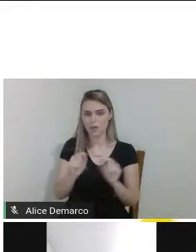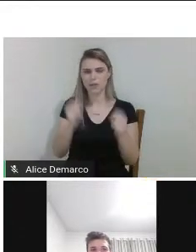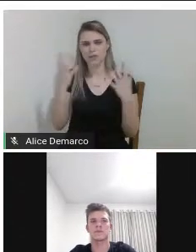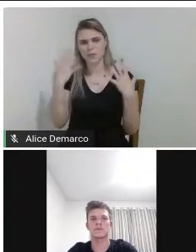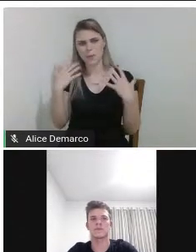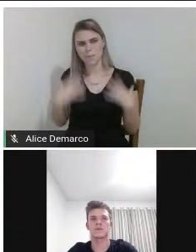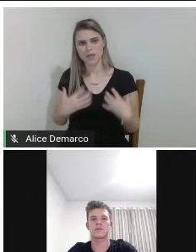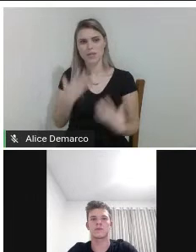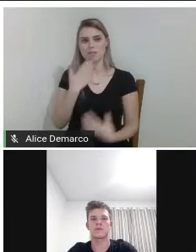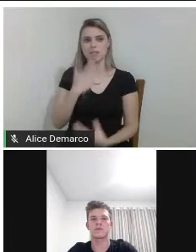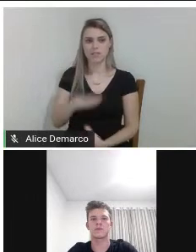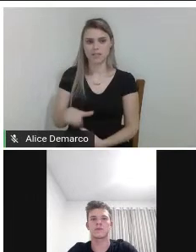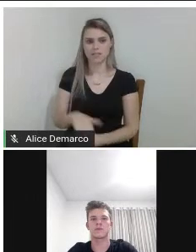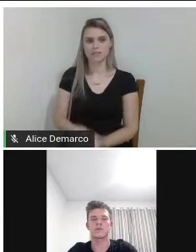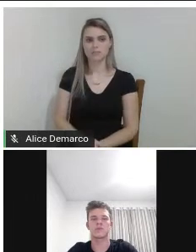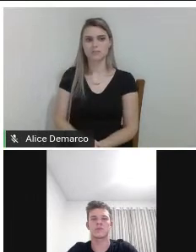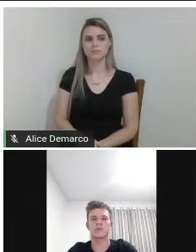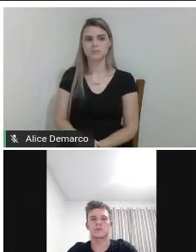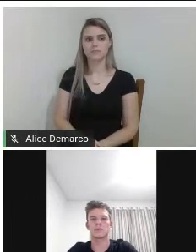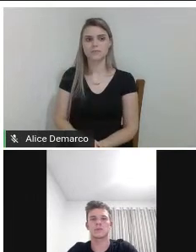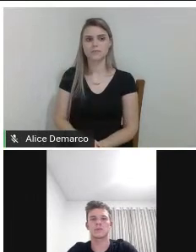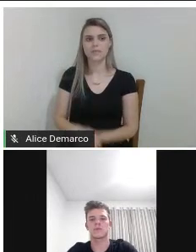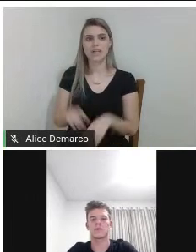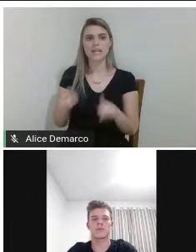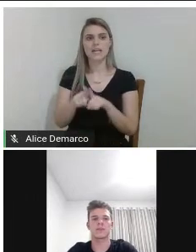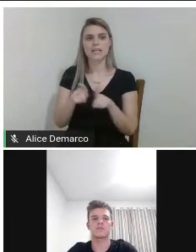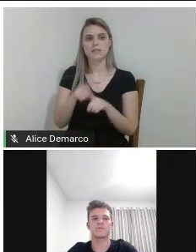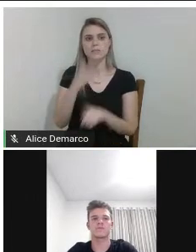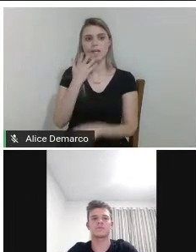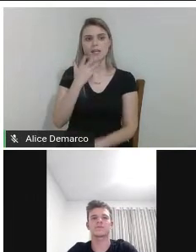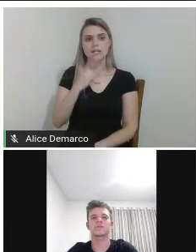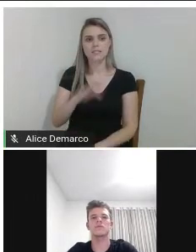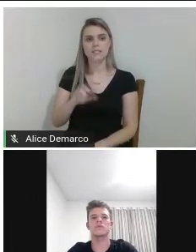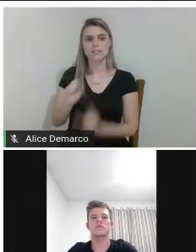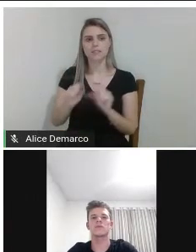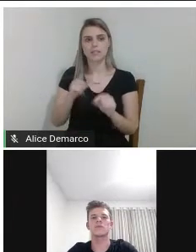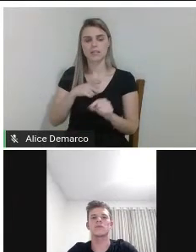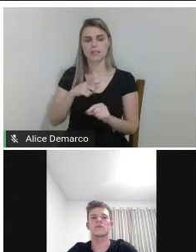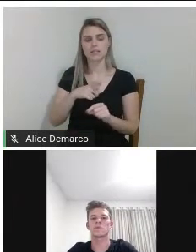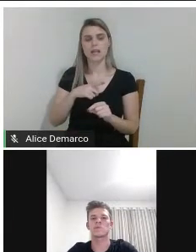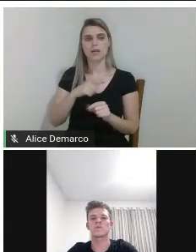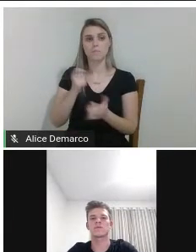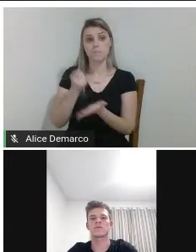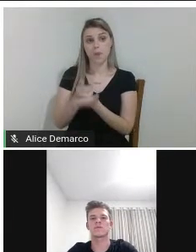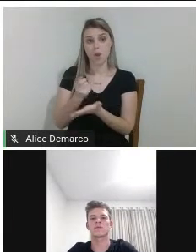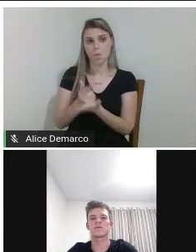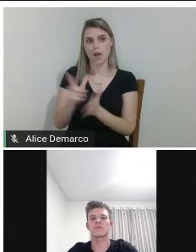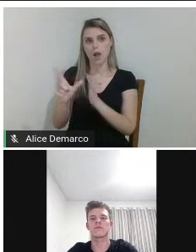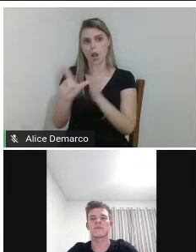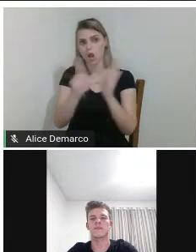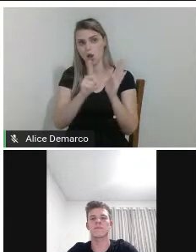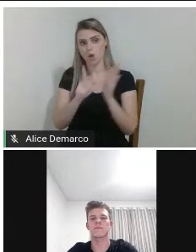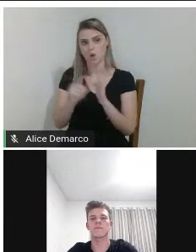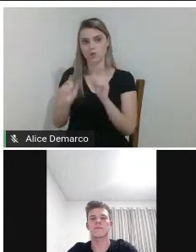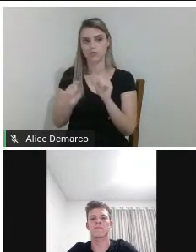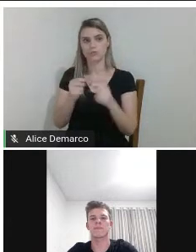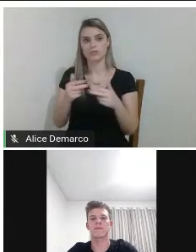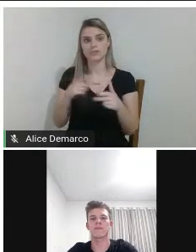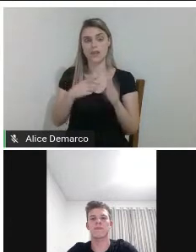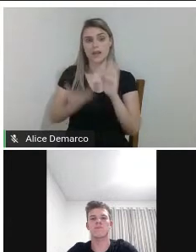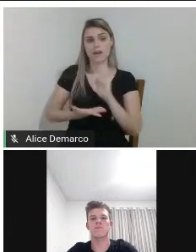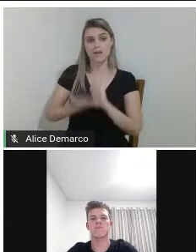criança e as cadeiras que estão disponíveis no mercado elas têm um elevado custo